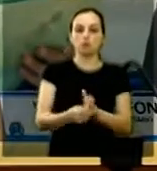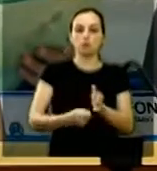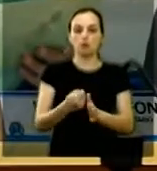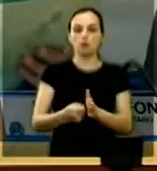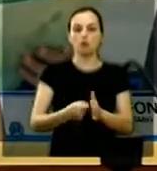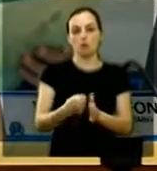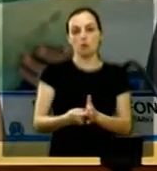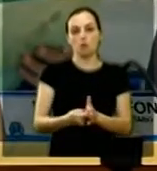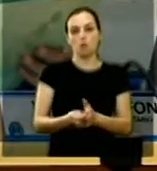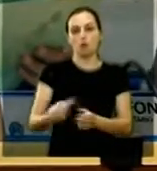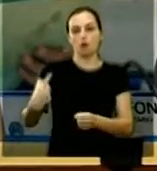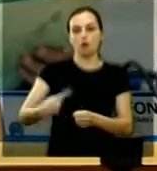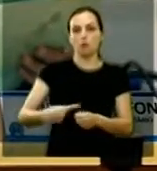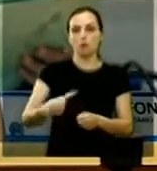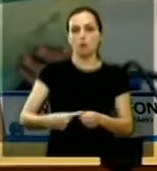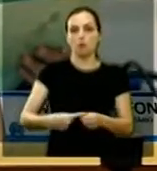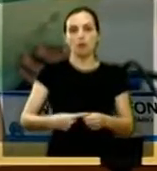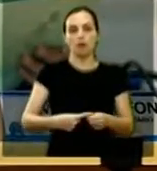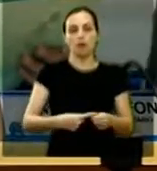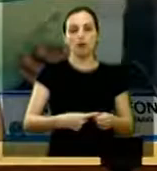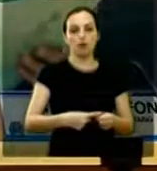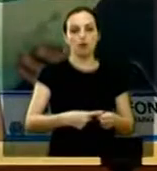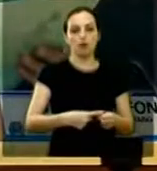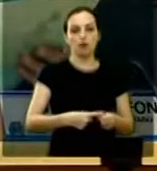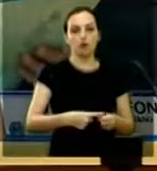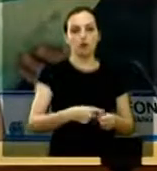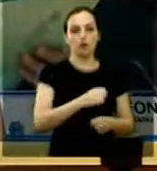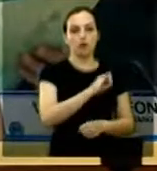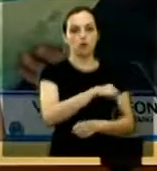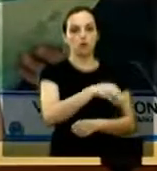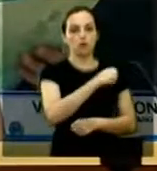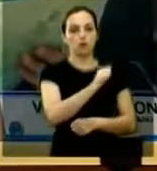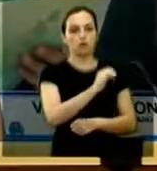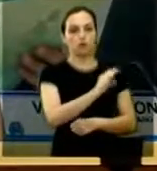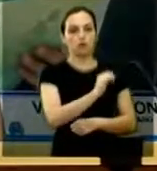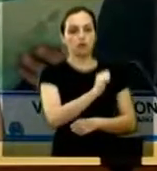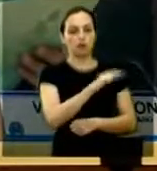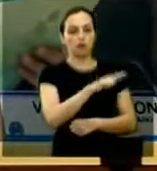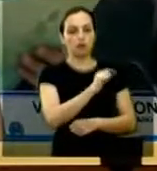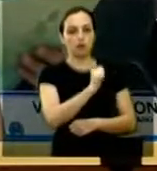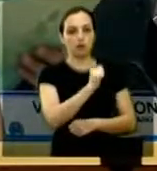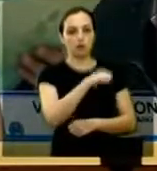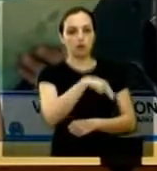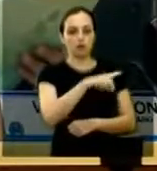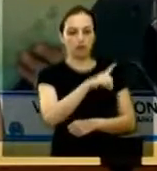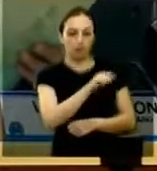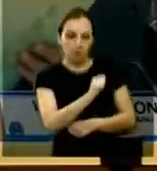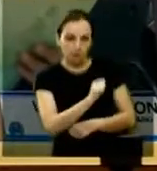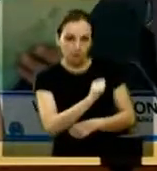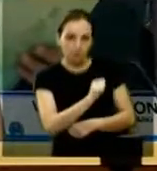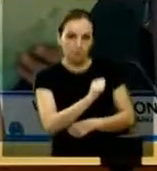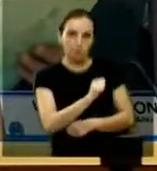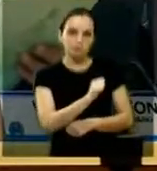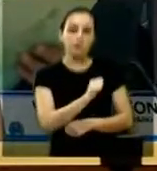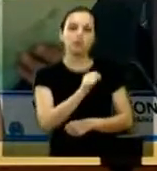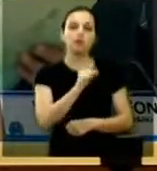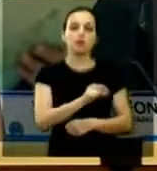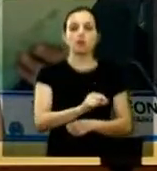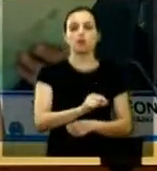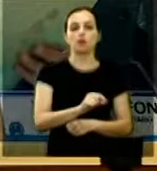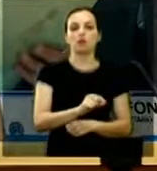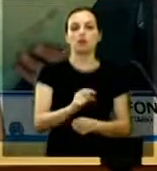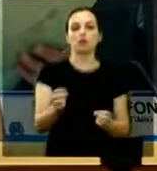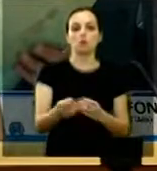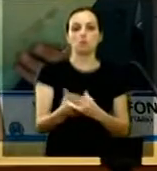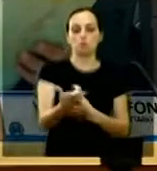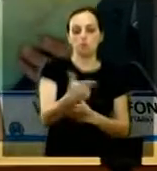rua 3 no loteamento denominado Jardim Jacarandá com início avenida Alberto Asten ao término na avenida